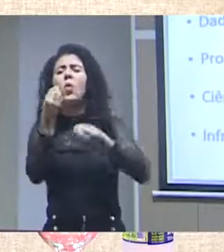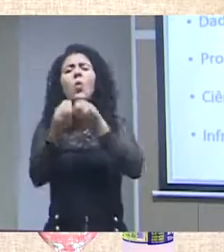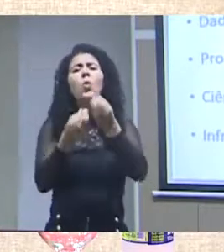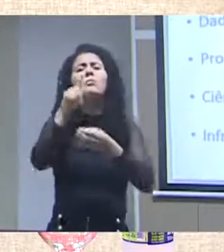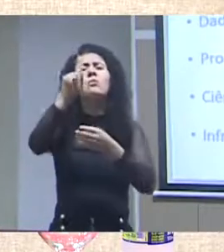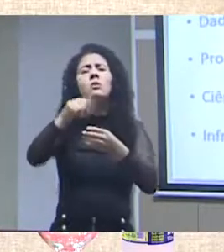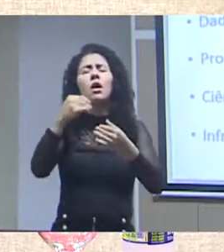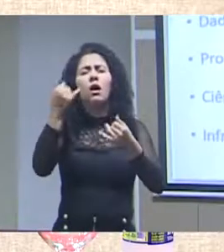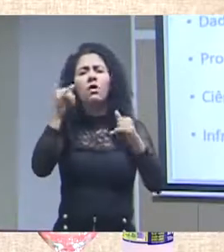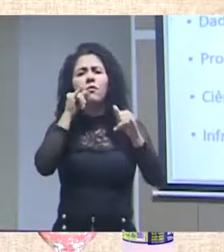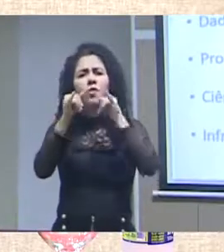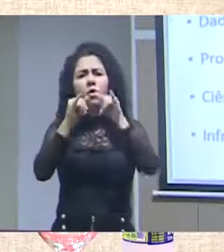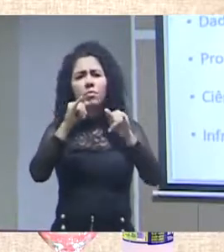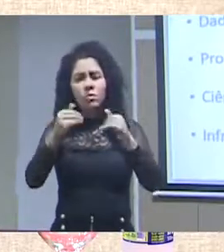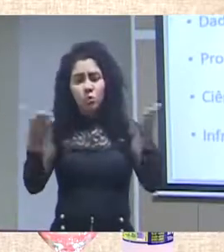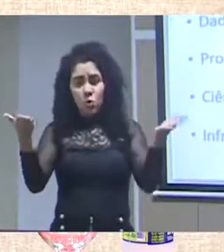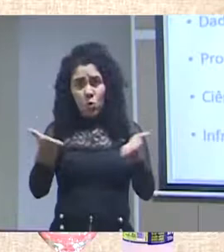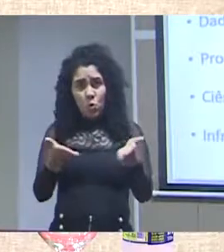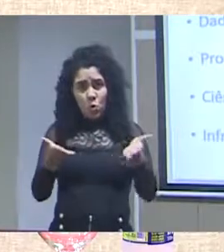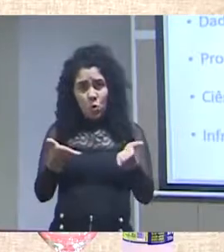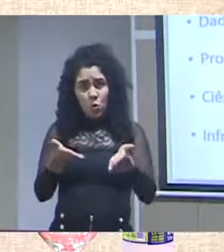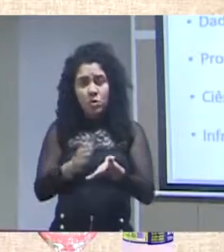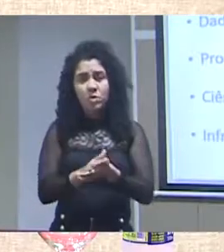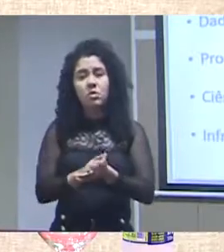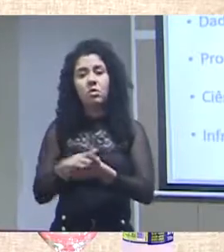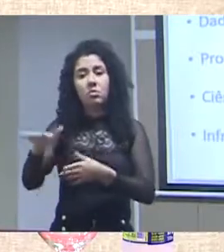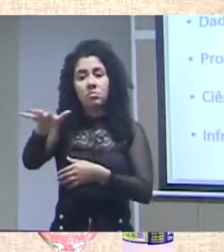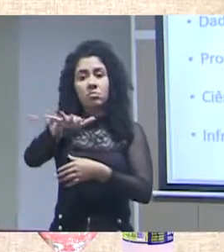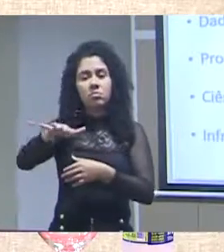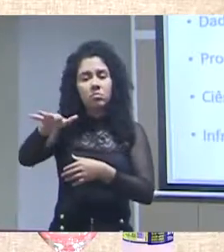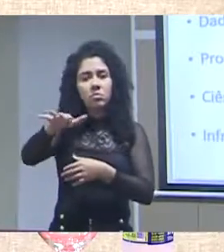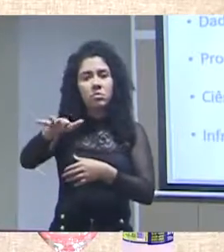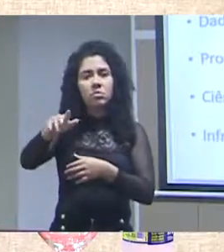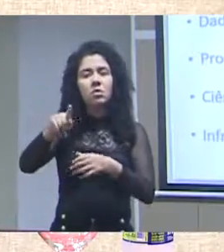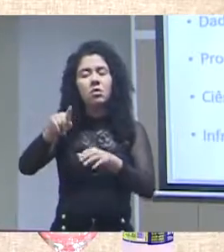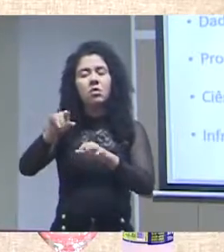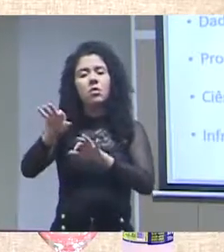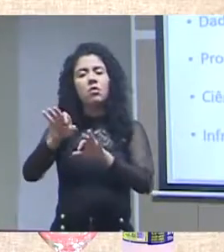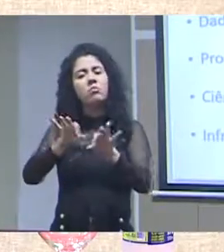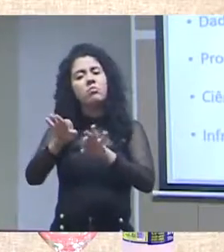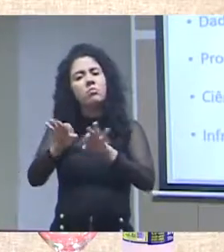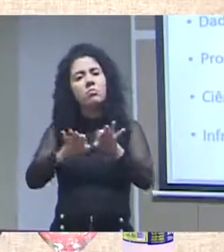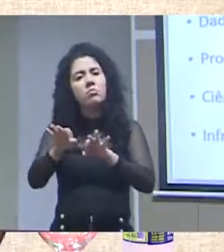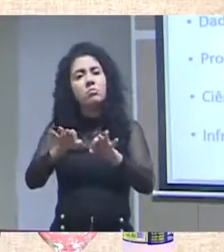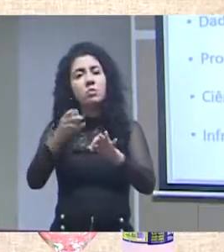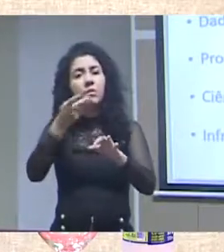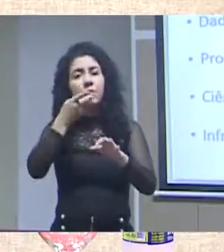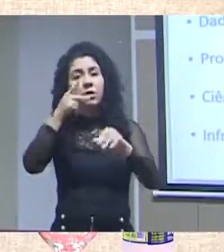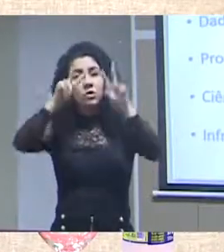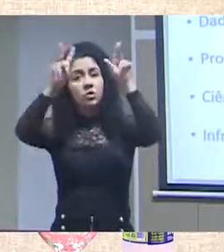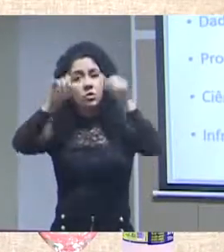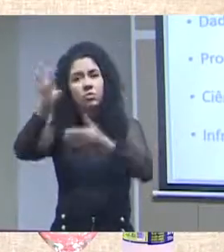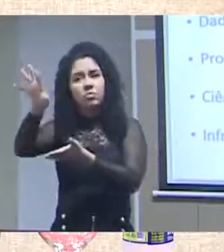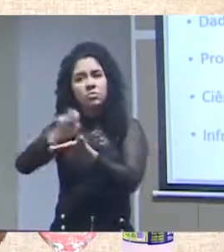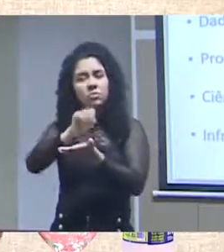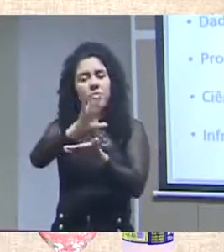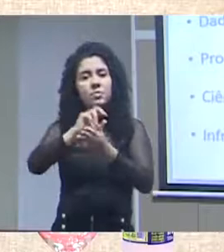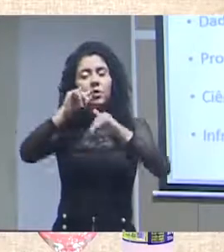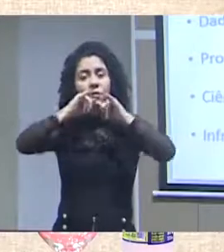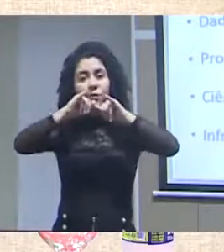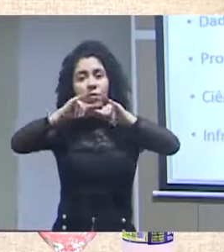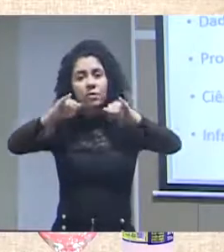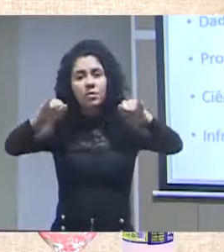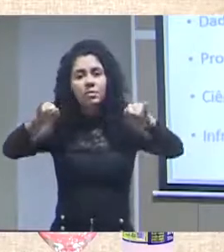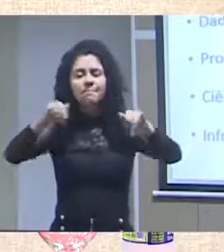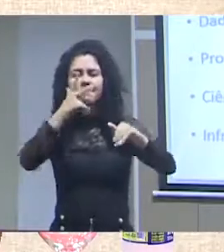propriedade intelectual sobre os dados, é um, vamos dizer assim, é um espaço em branco, é uma área que está